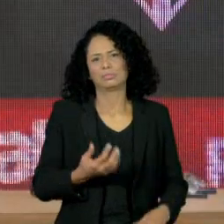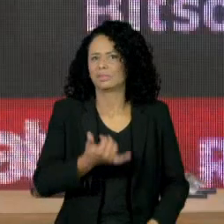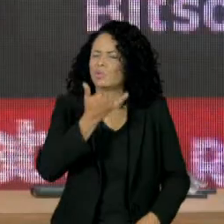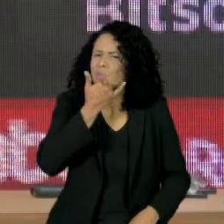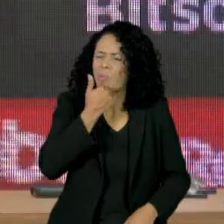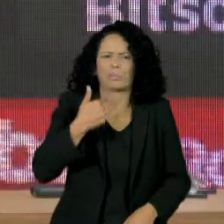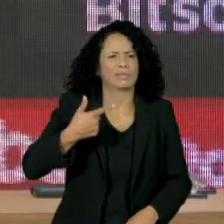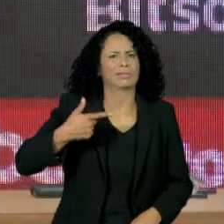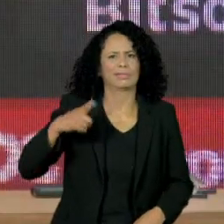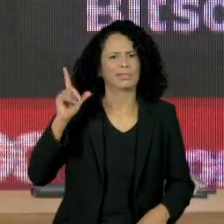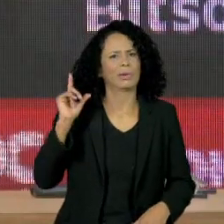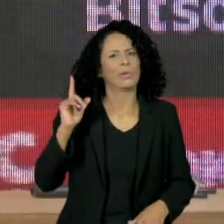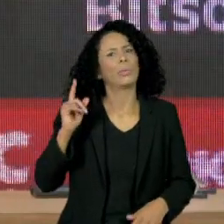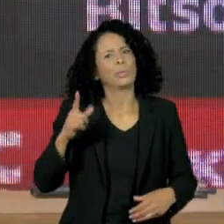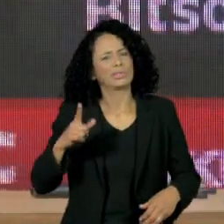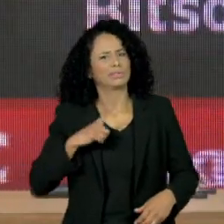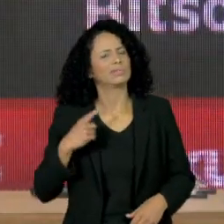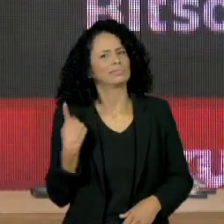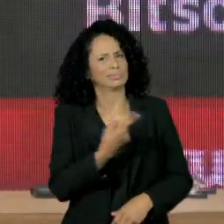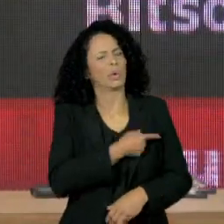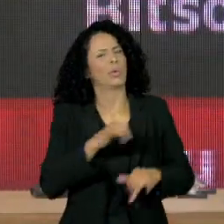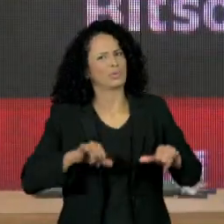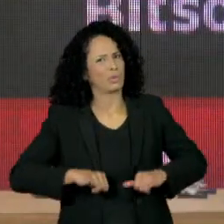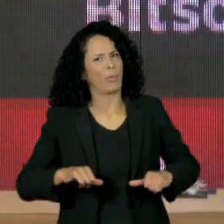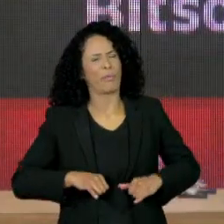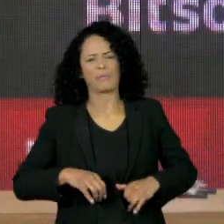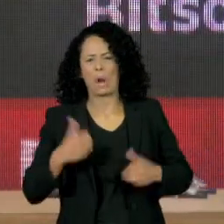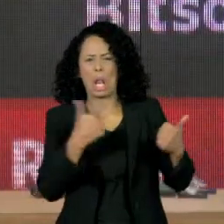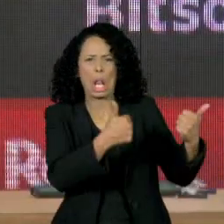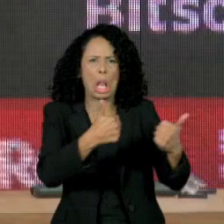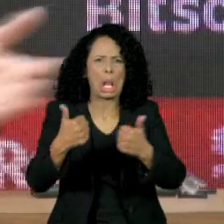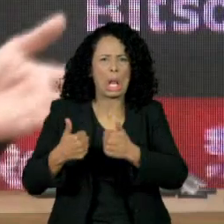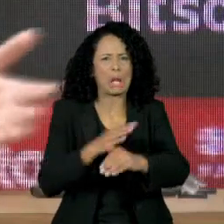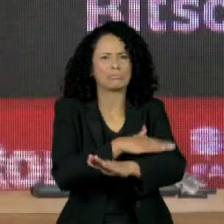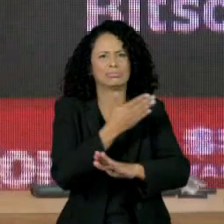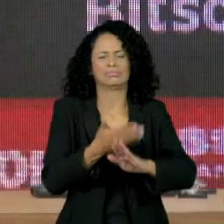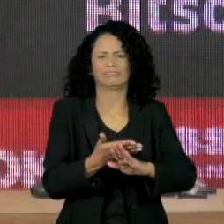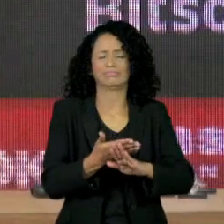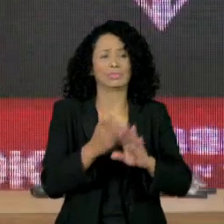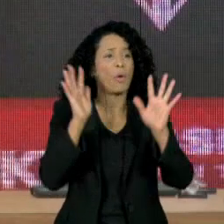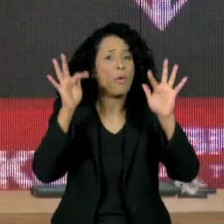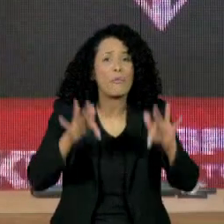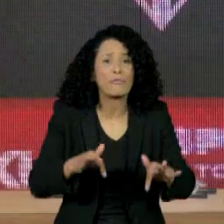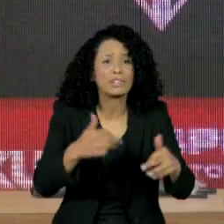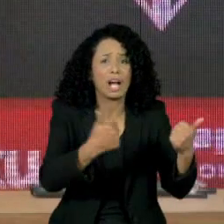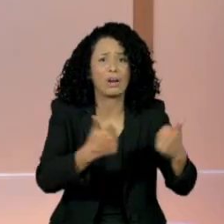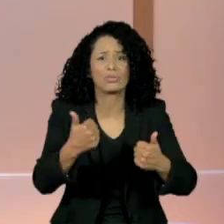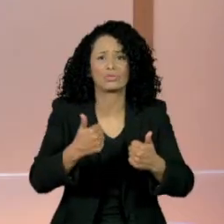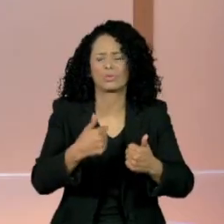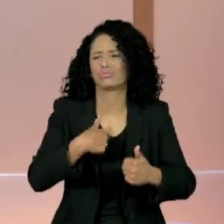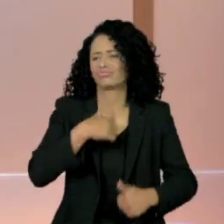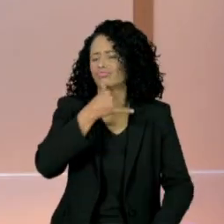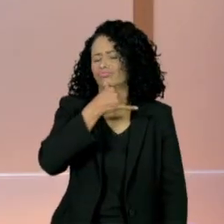neutralizamos eles durante o jogo inteiro. Aí, no finalzinho, você toma dois gols, eu também vou embora frustrado.